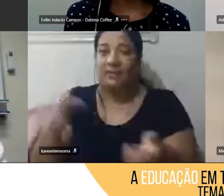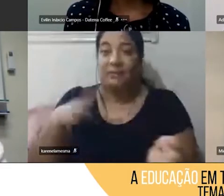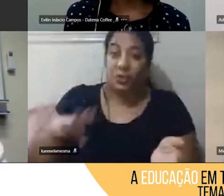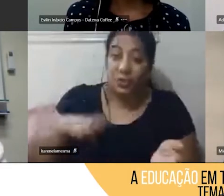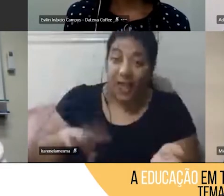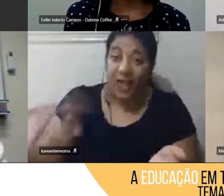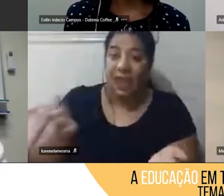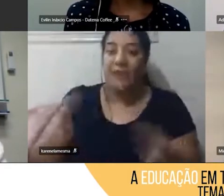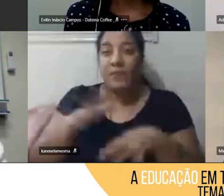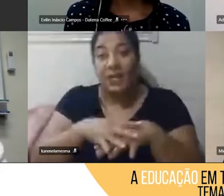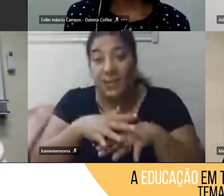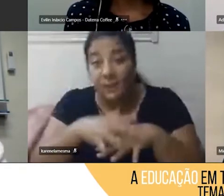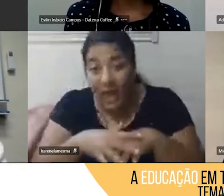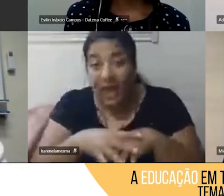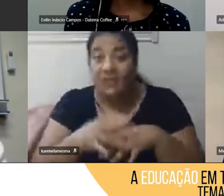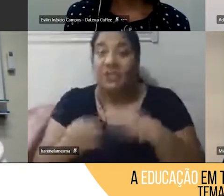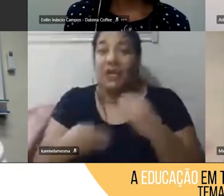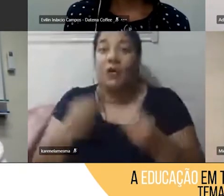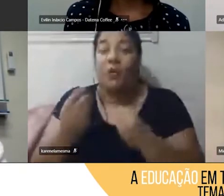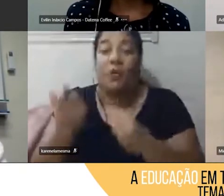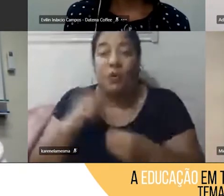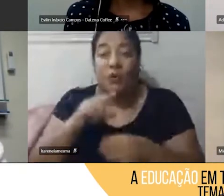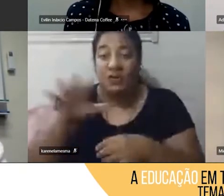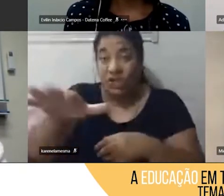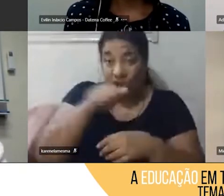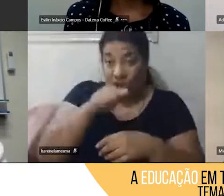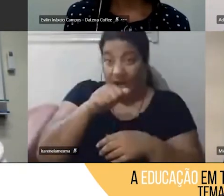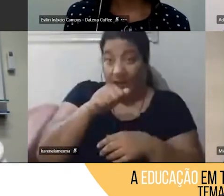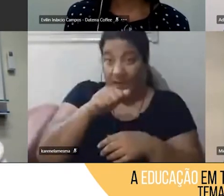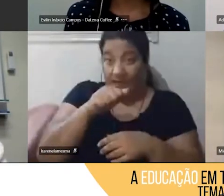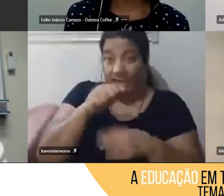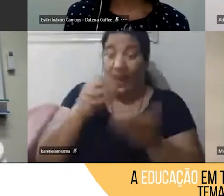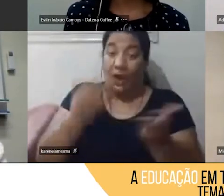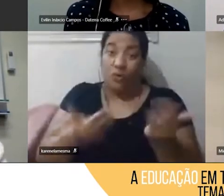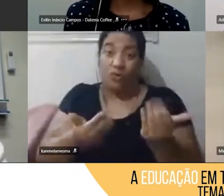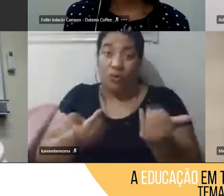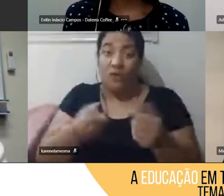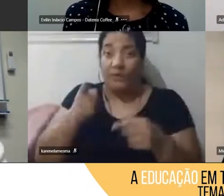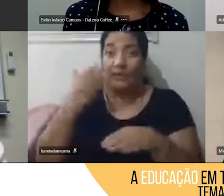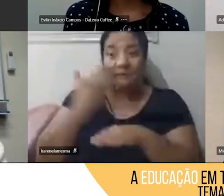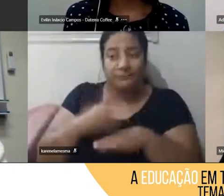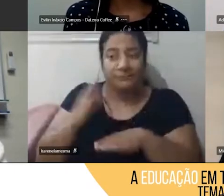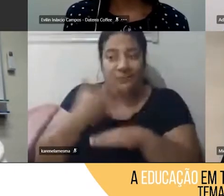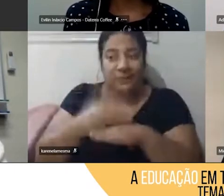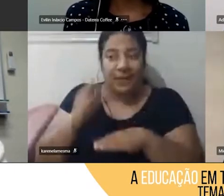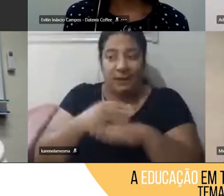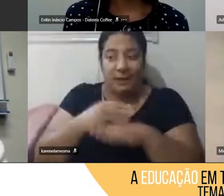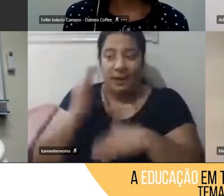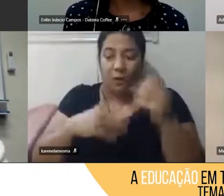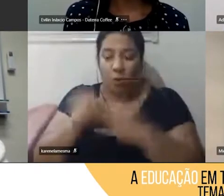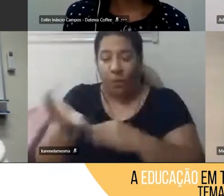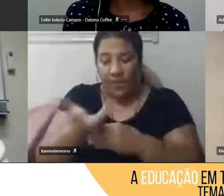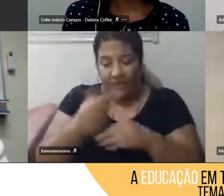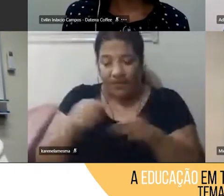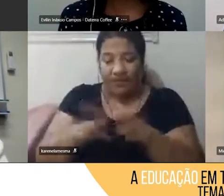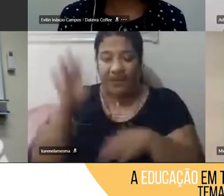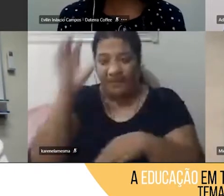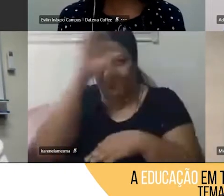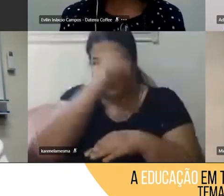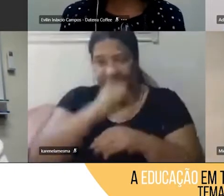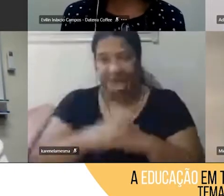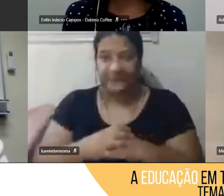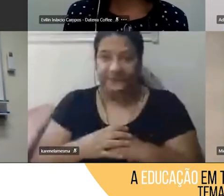pode trabalhar isso envolvendo o jovem para que ele consiga desenvolver as competências e também aprender junto com elas? E aí, só